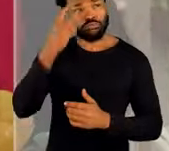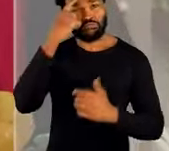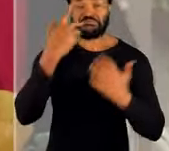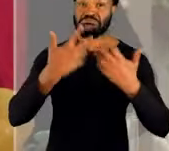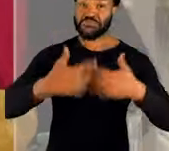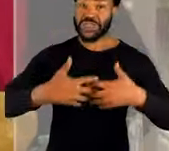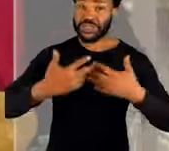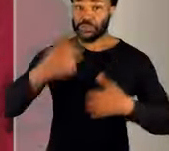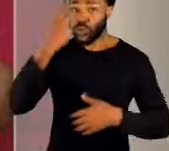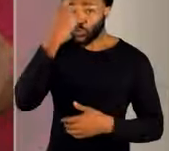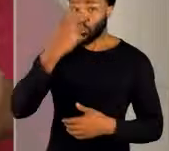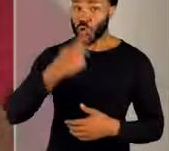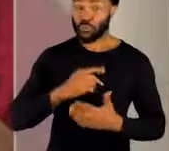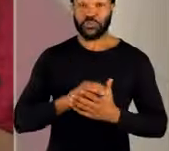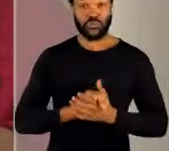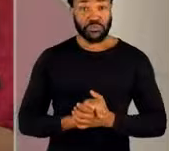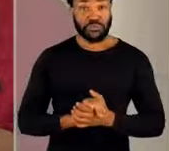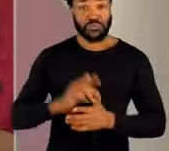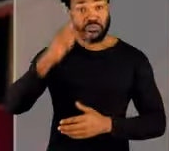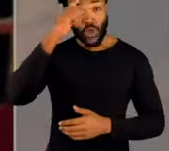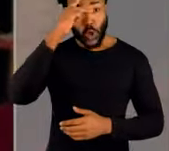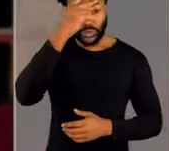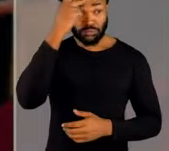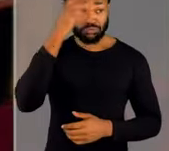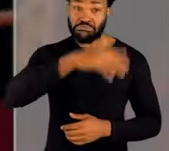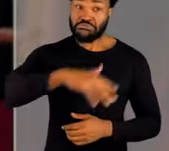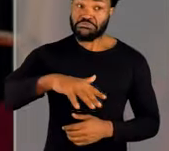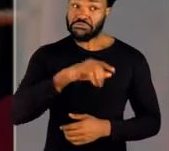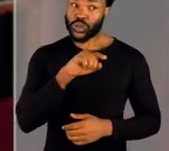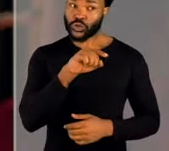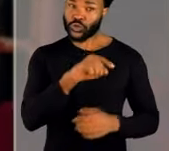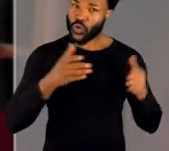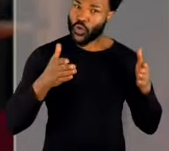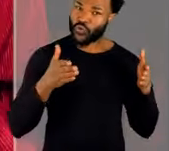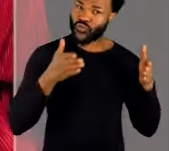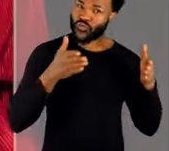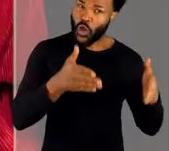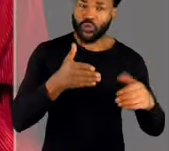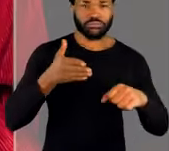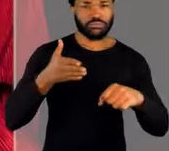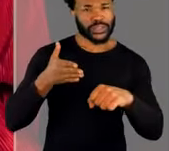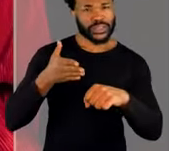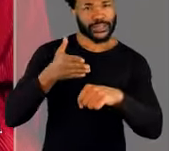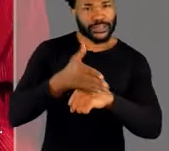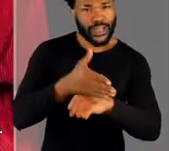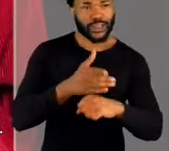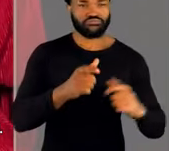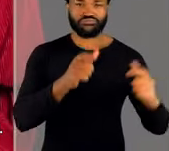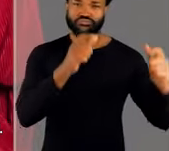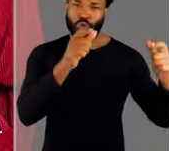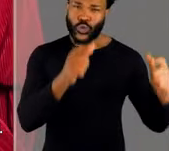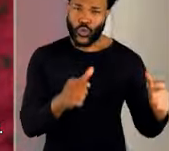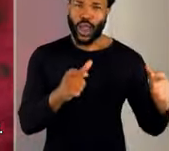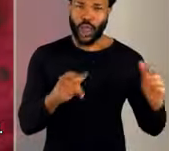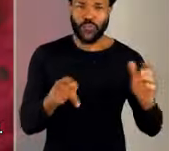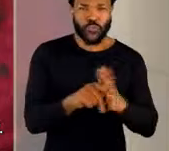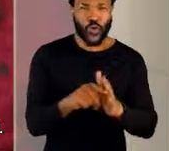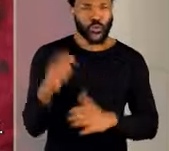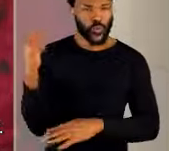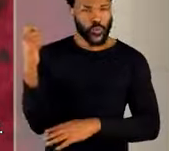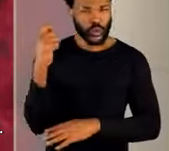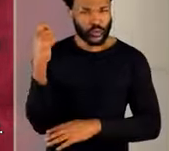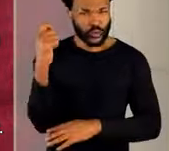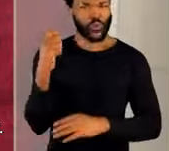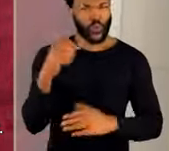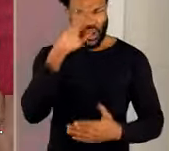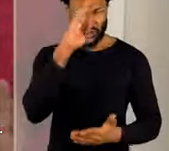de autocrítica. Que Pelotas tem o ser humano para voltar, ocupar esse lugar no Rio Grande do